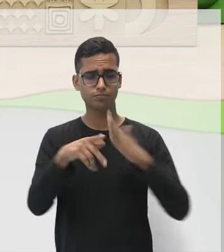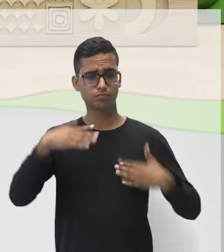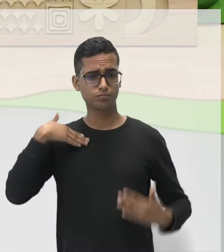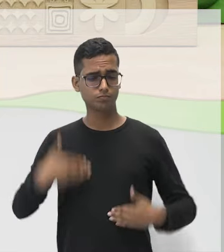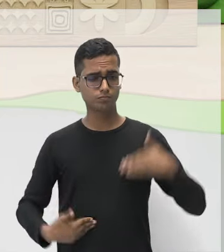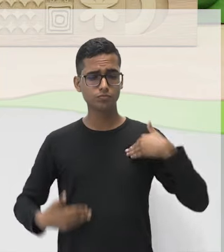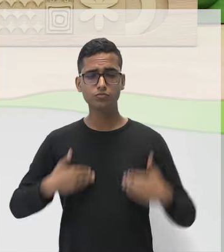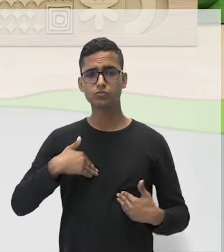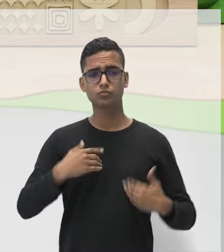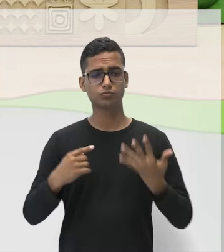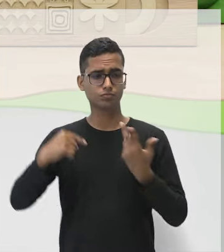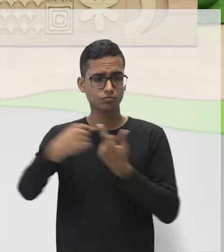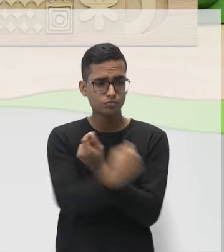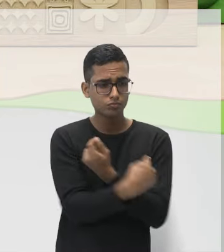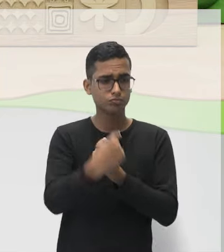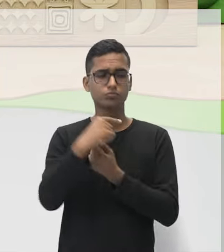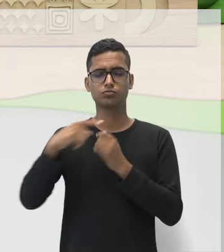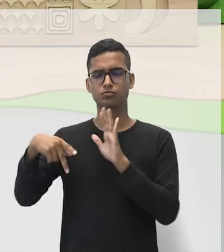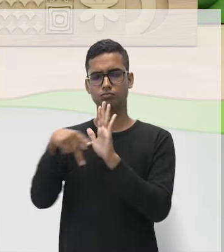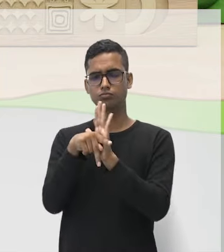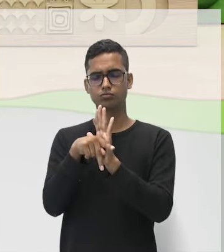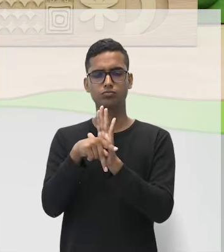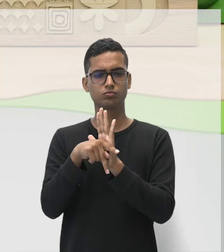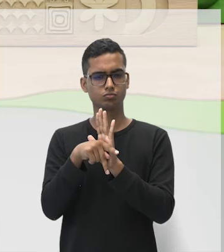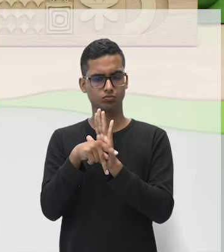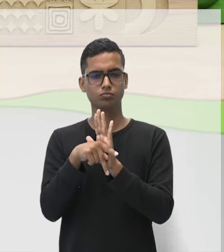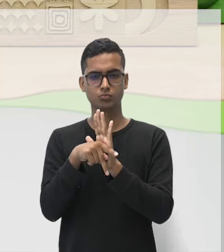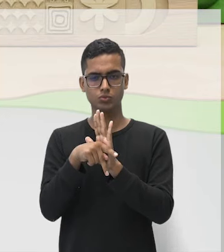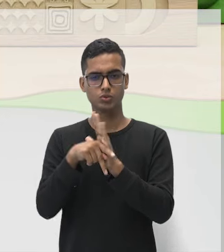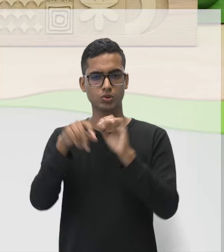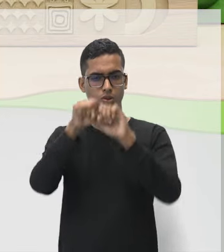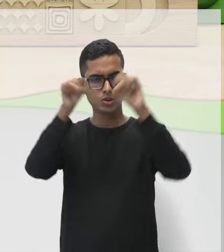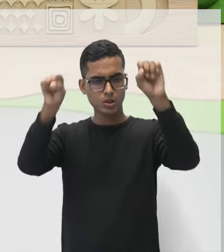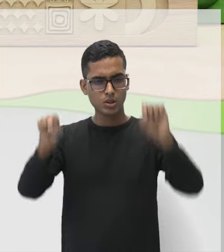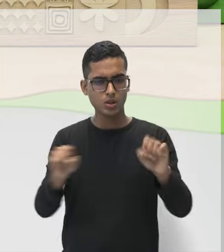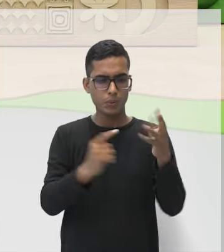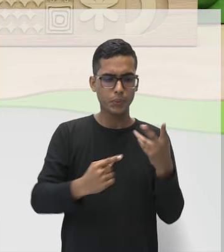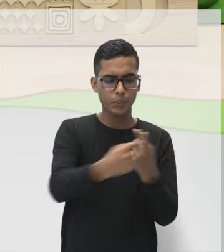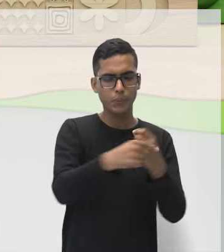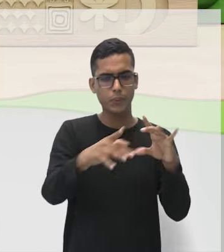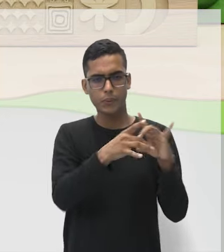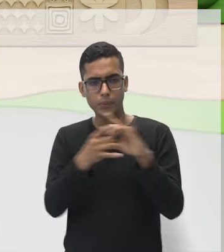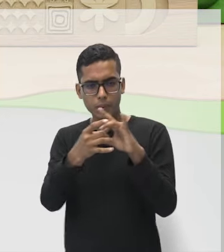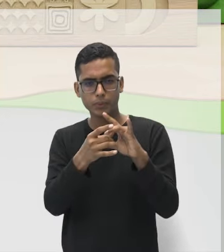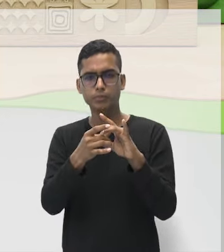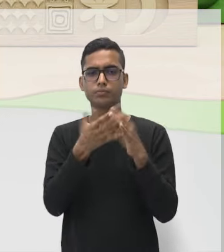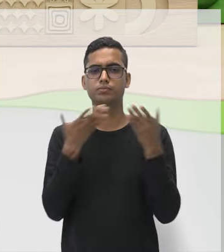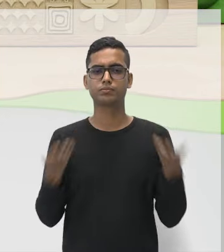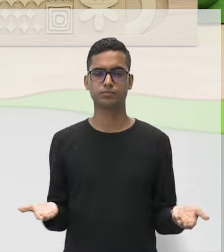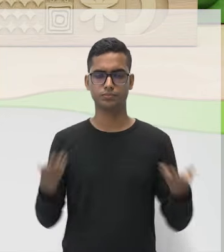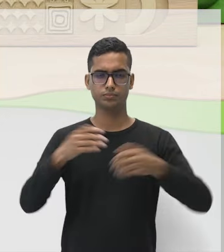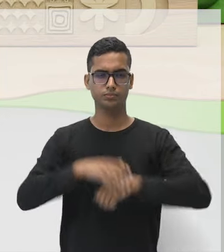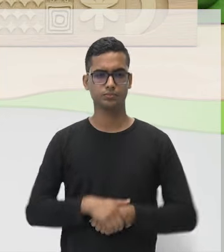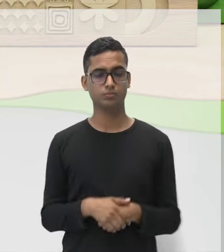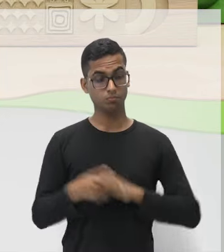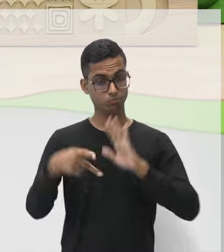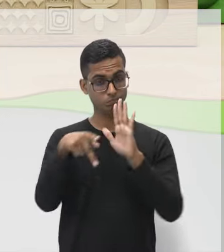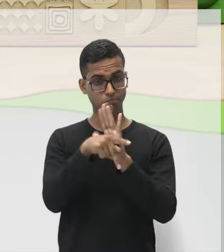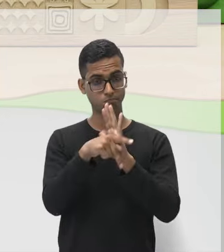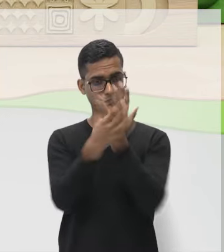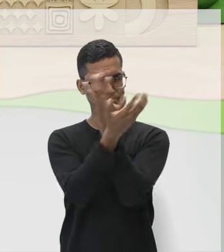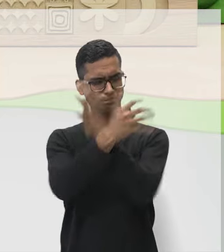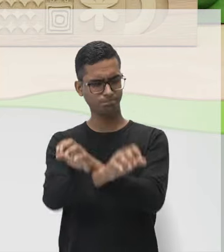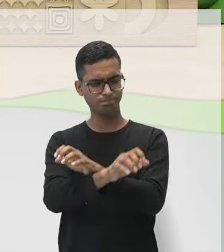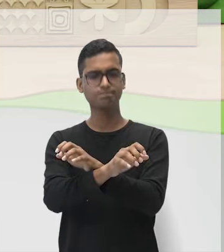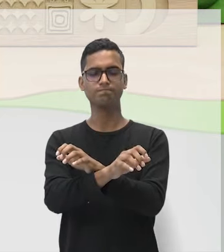outros sistemas. Quais, professoras? Primeira coisa que nos vem à cabeça é o quê? Nosso esqueleto,